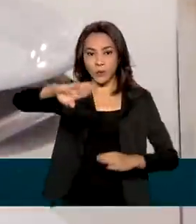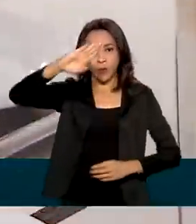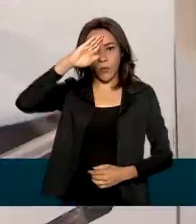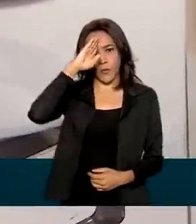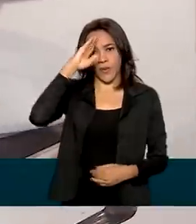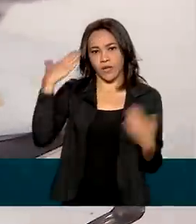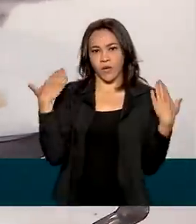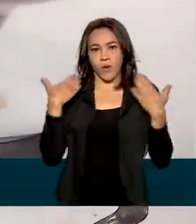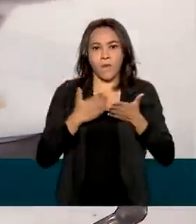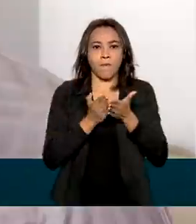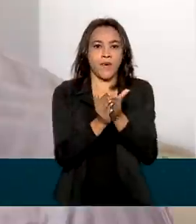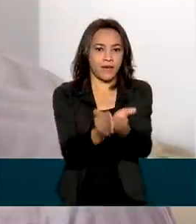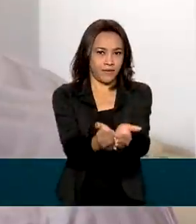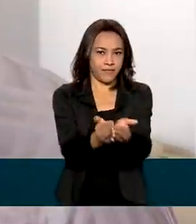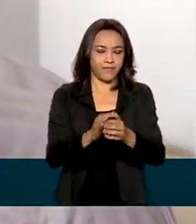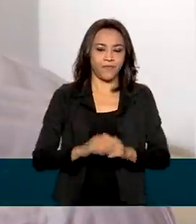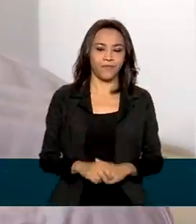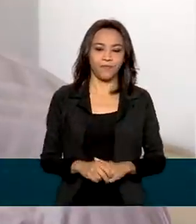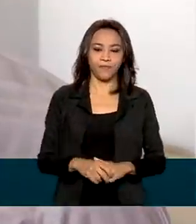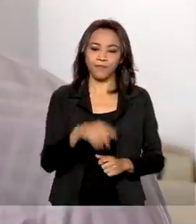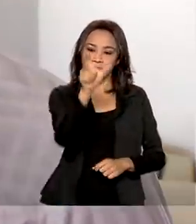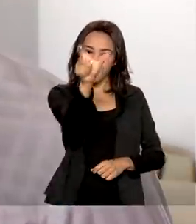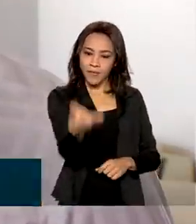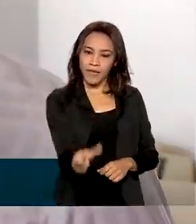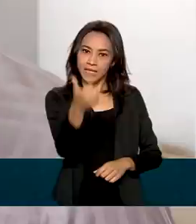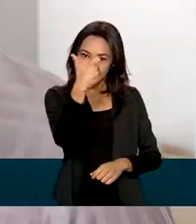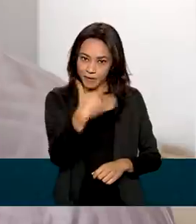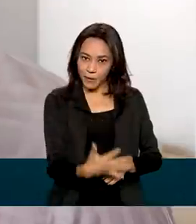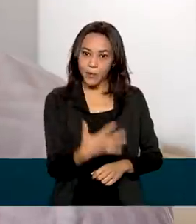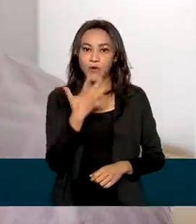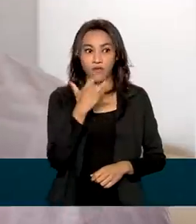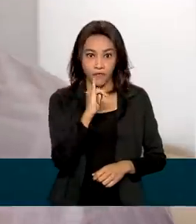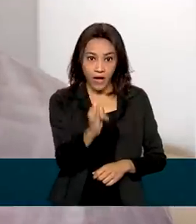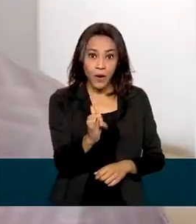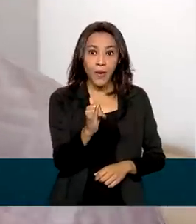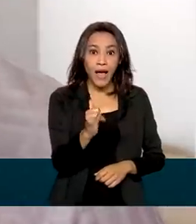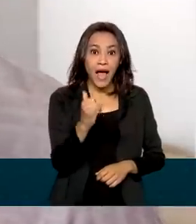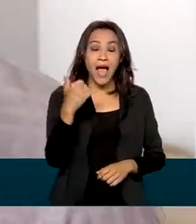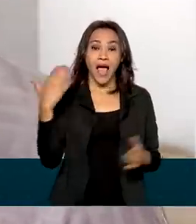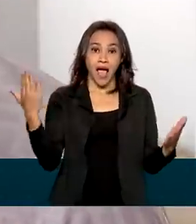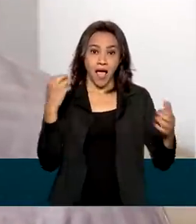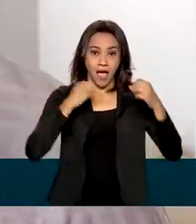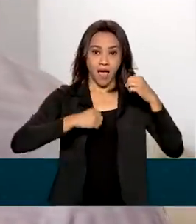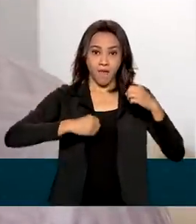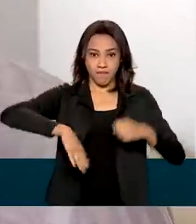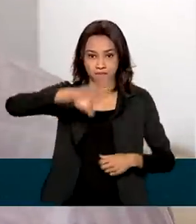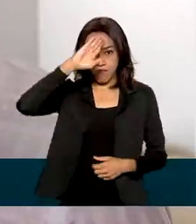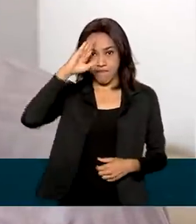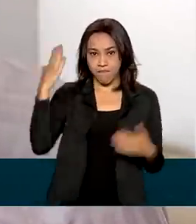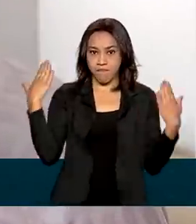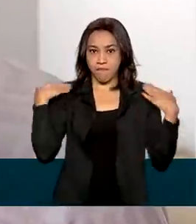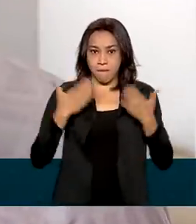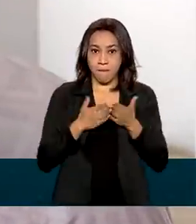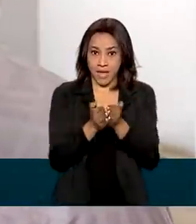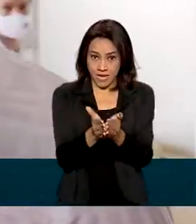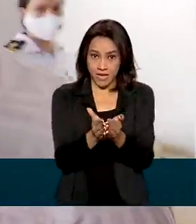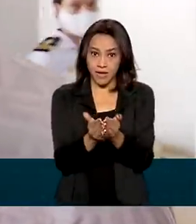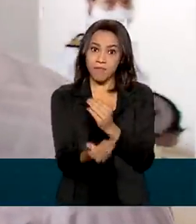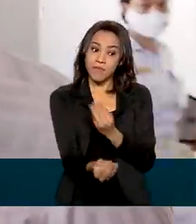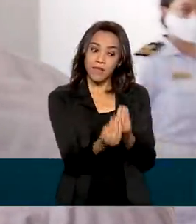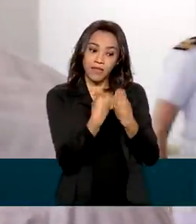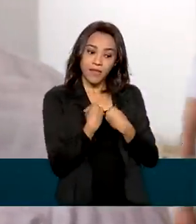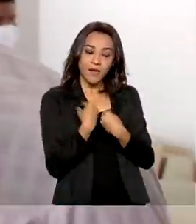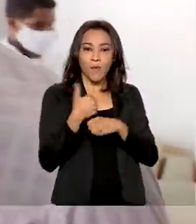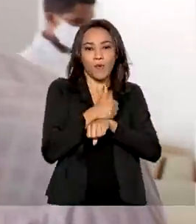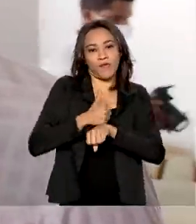Soldado Cidadão. Eu digo para todo mundo que a Marinha me deu uma profissão. Além de servir, eu